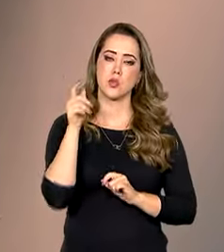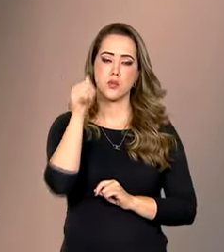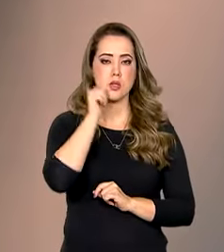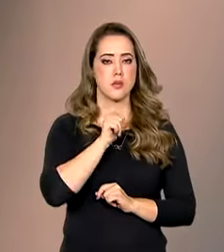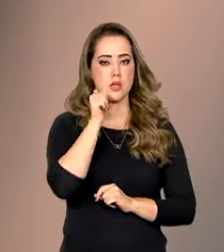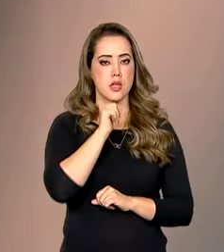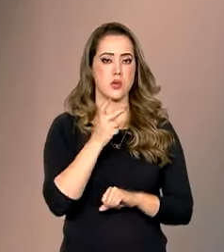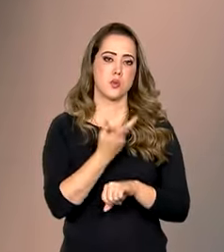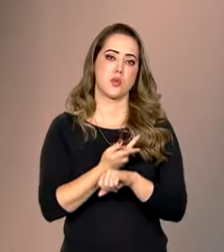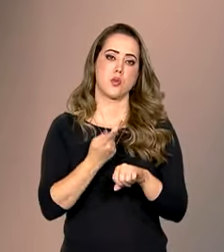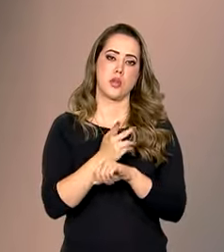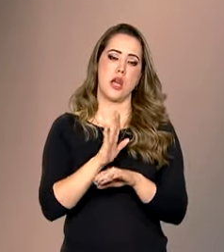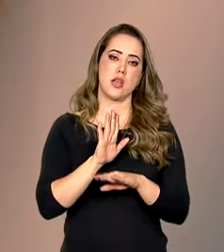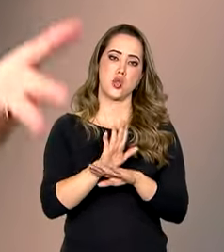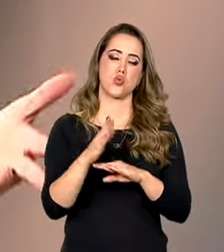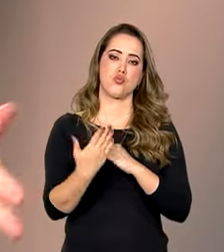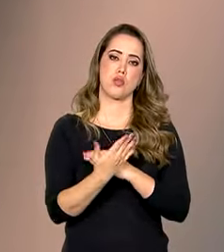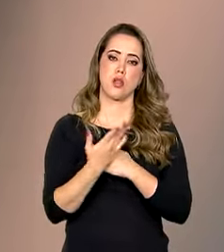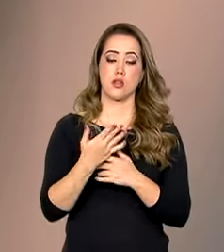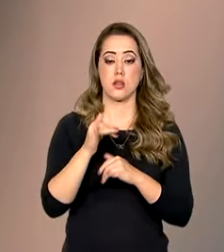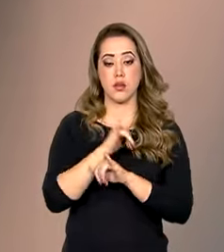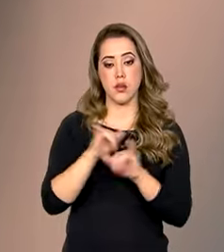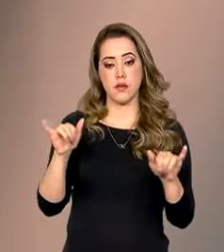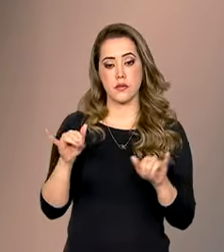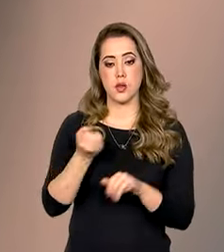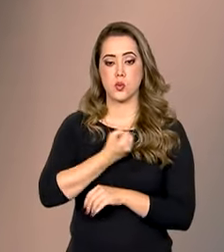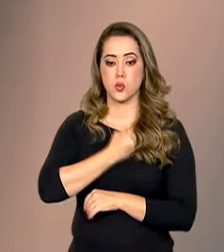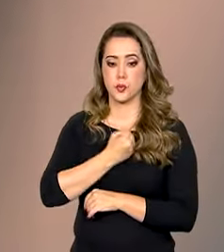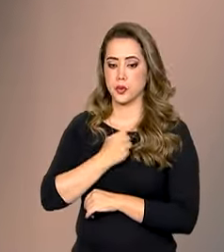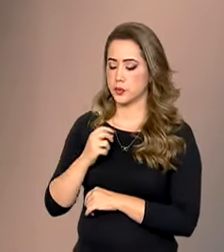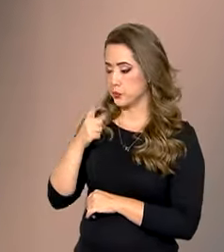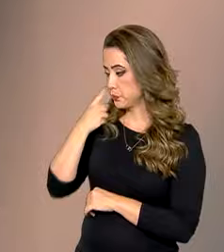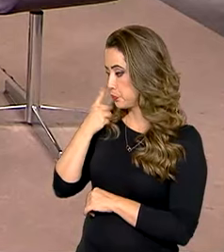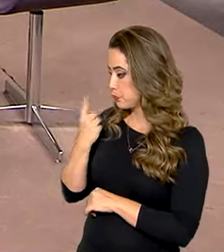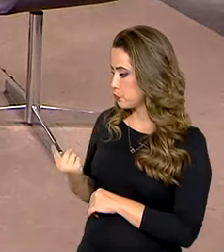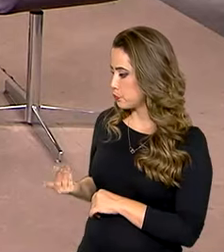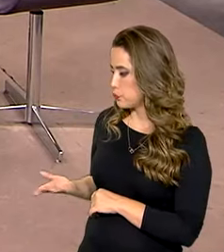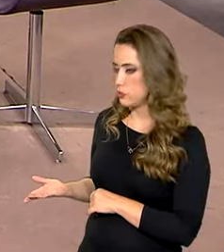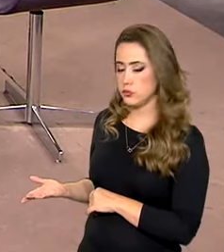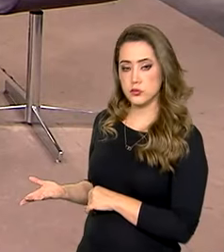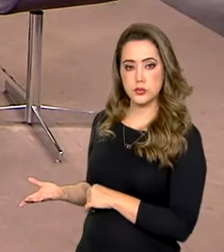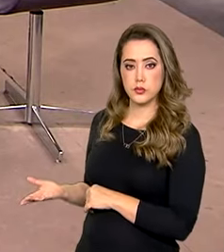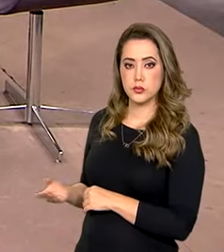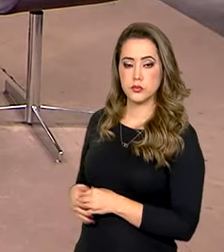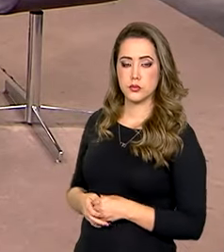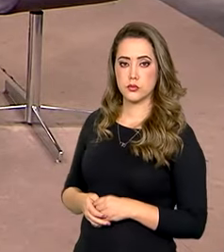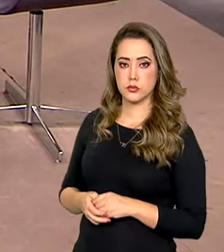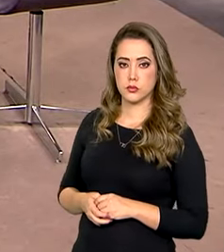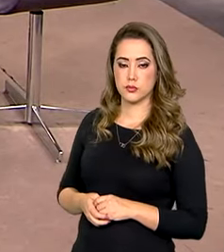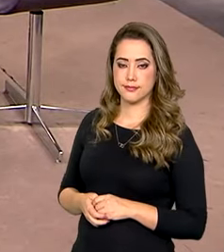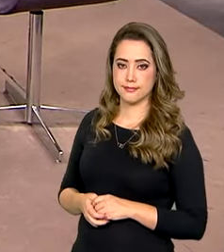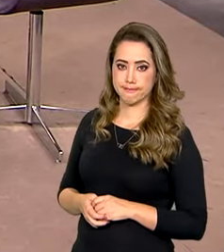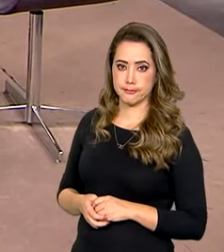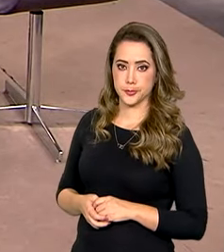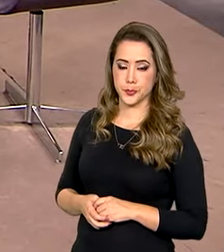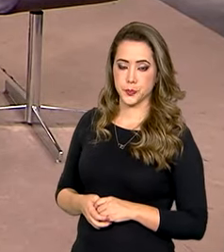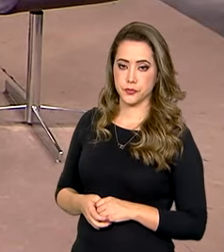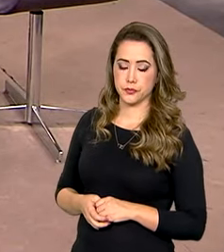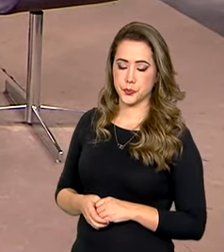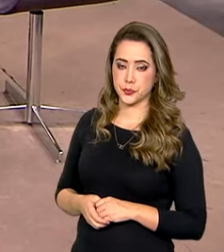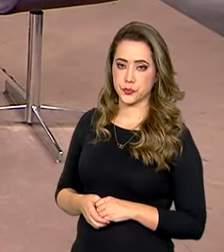buscarem ajuda. Então, eu gostaria de deixar o número. O número é 9610